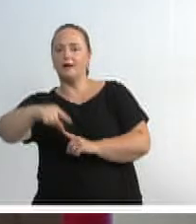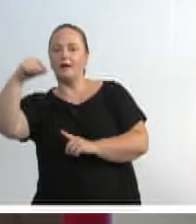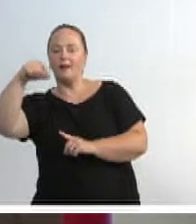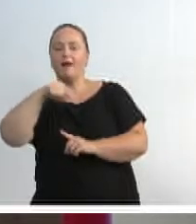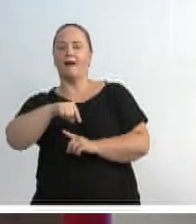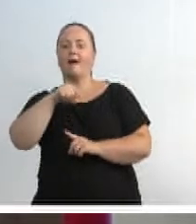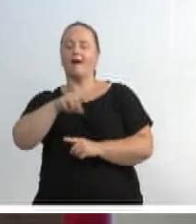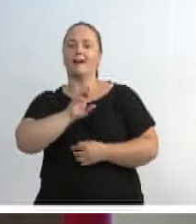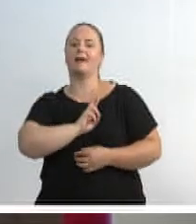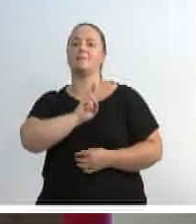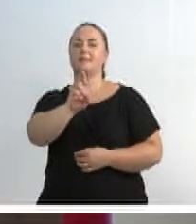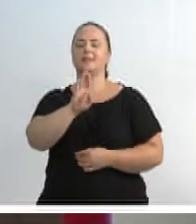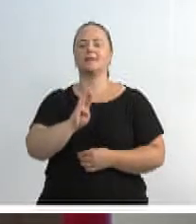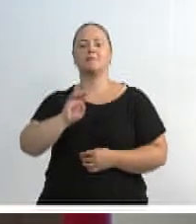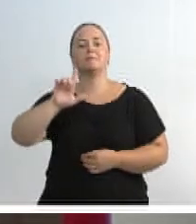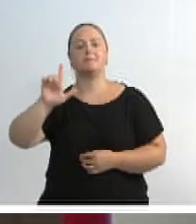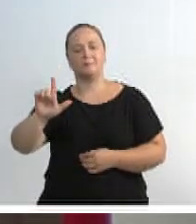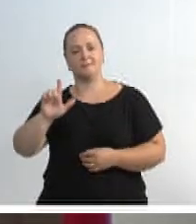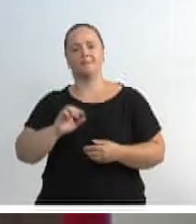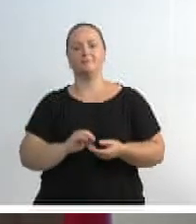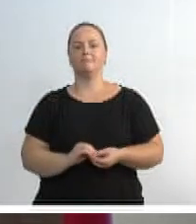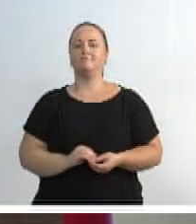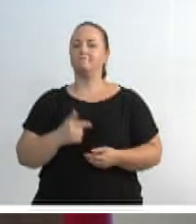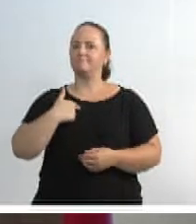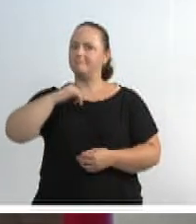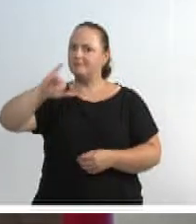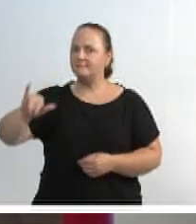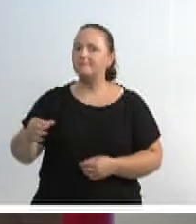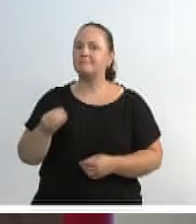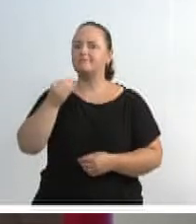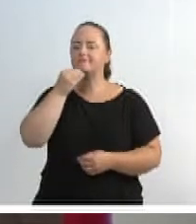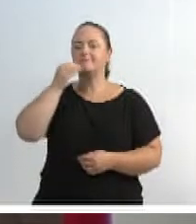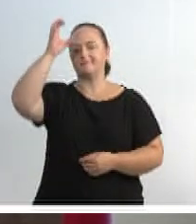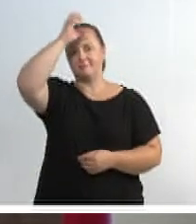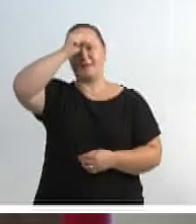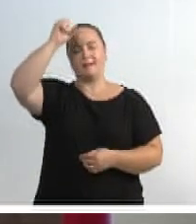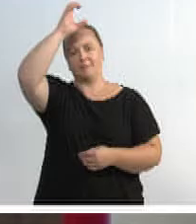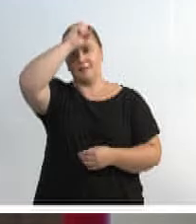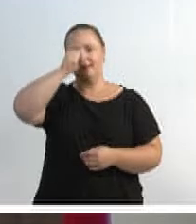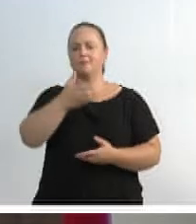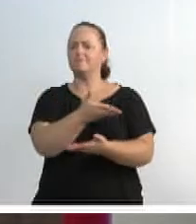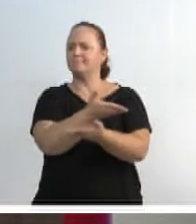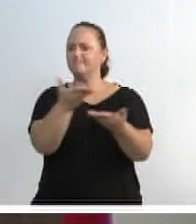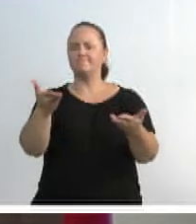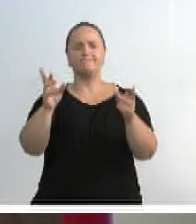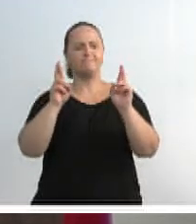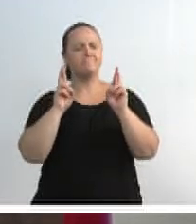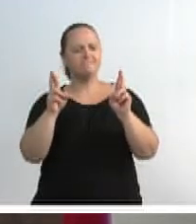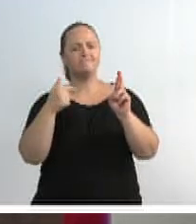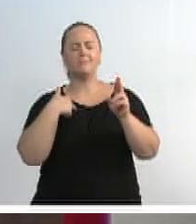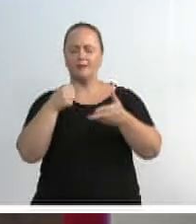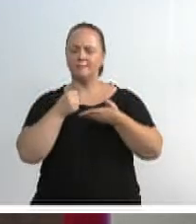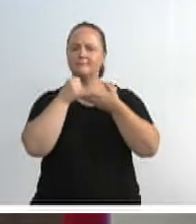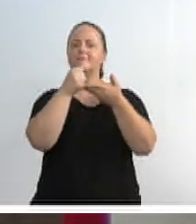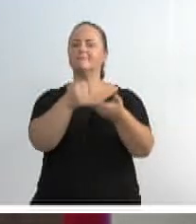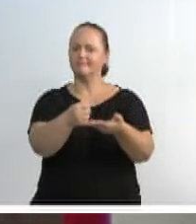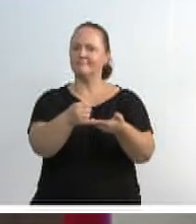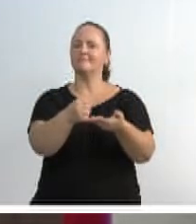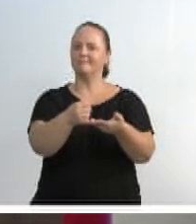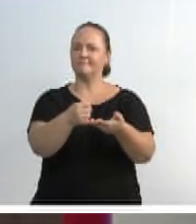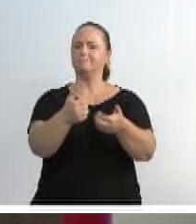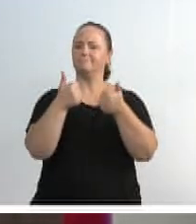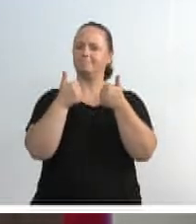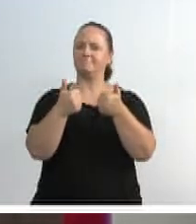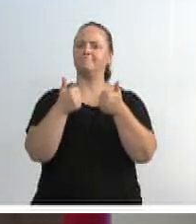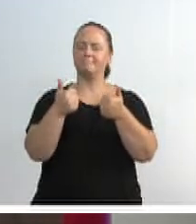representar a nossa cidade de Blumenau. Será uma grande oportunidade de aprendizado. Contem comigo. Estarei aqui disponível para